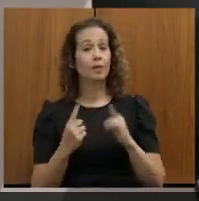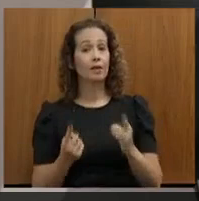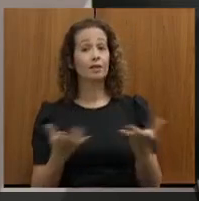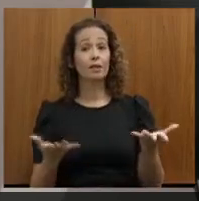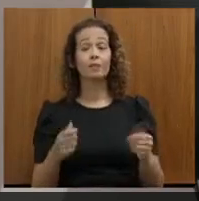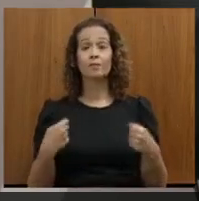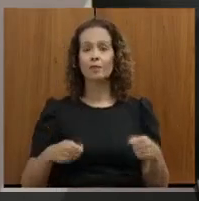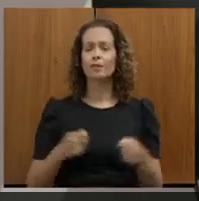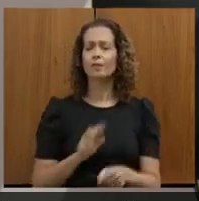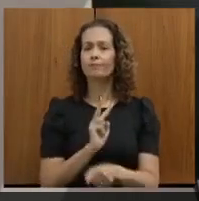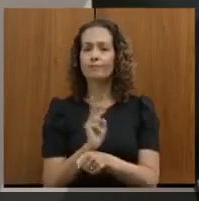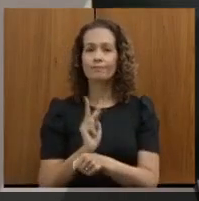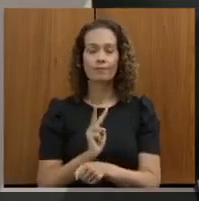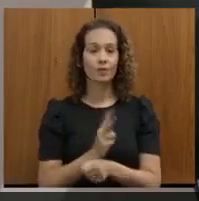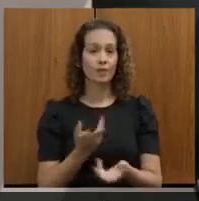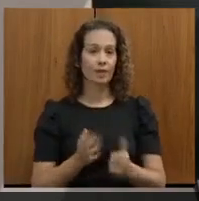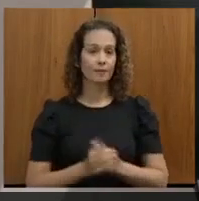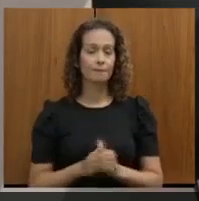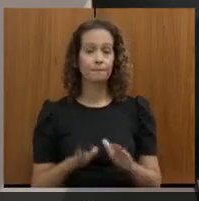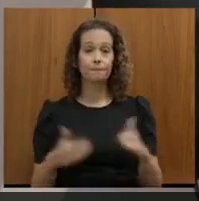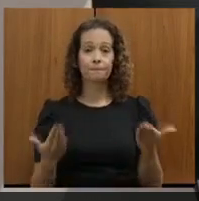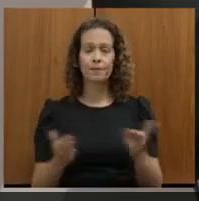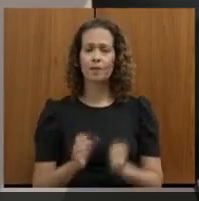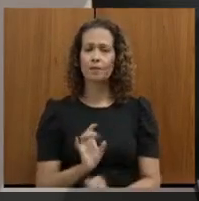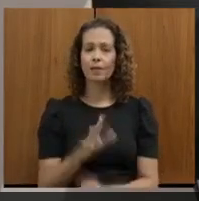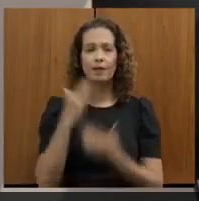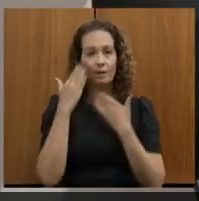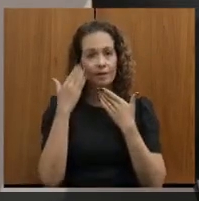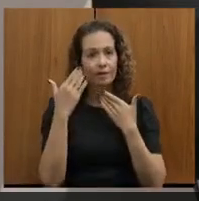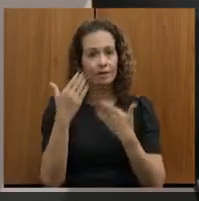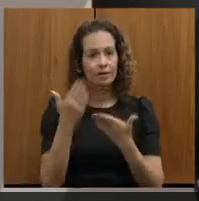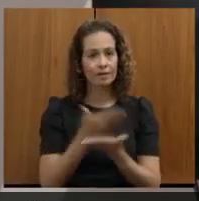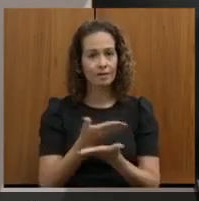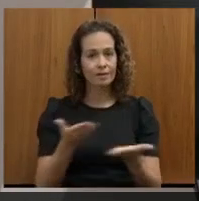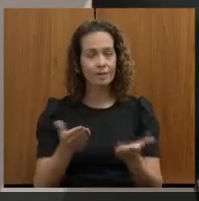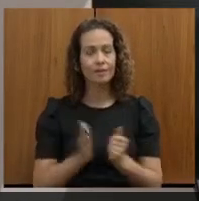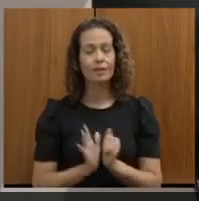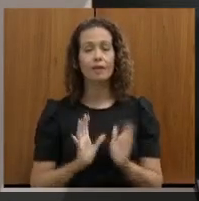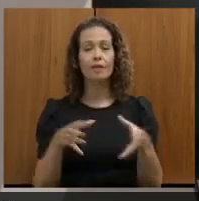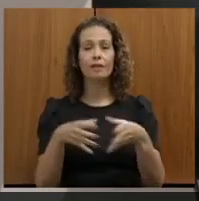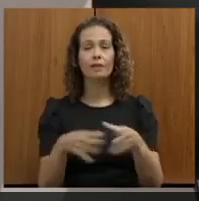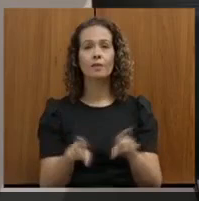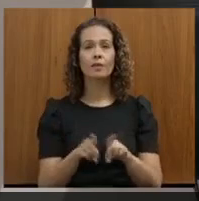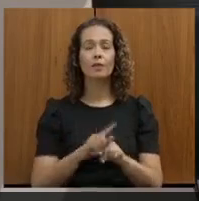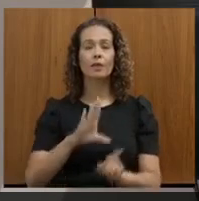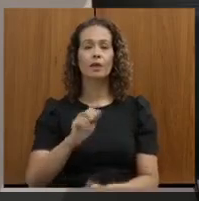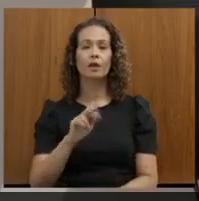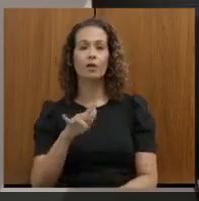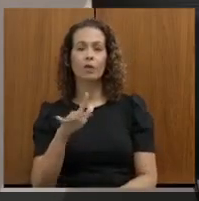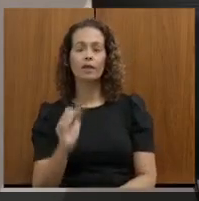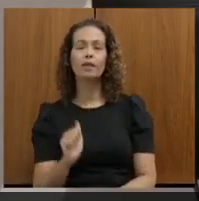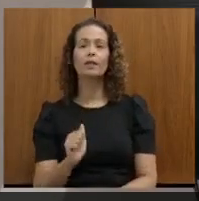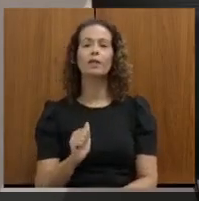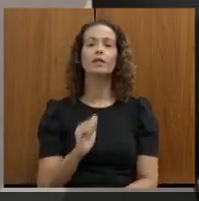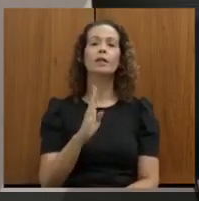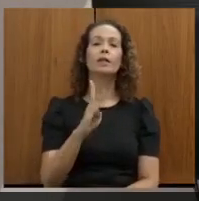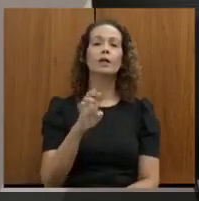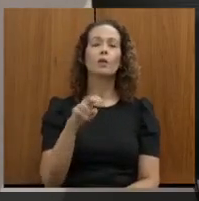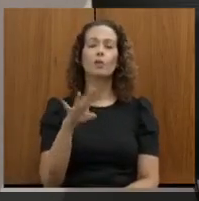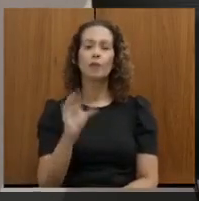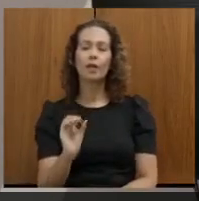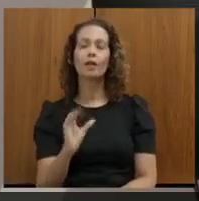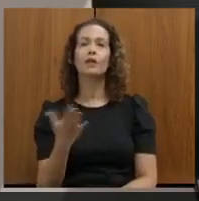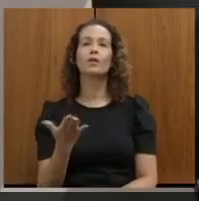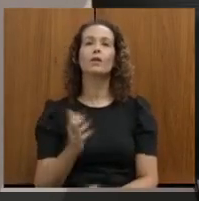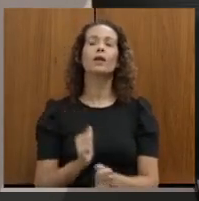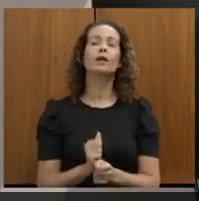cuidados. também no sentido de agradecê-lo, agradecer, agradecer a equipe, a Carolina, o Breno, toda a equipe da CEMFRA,